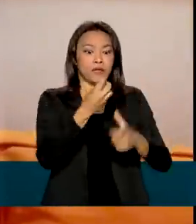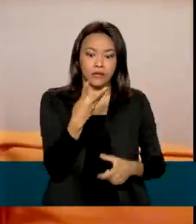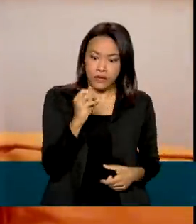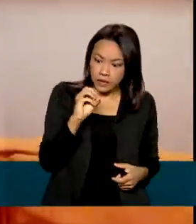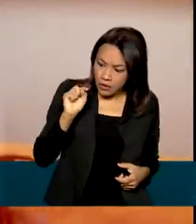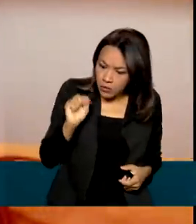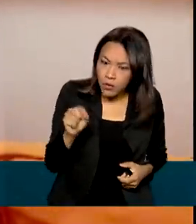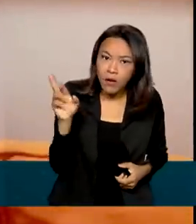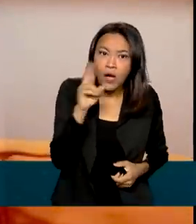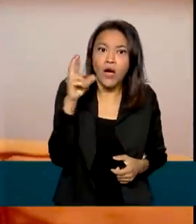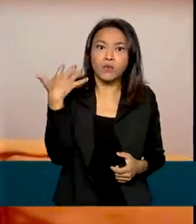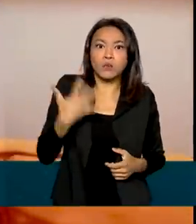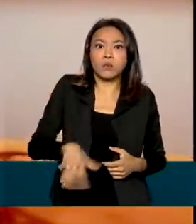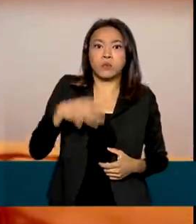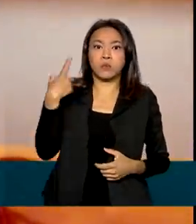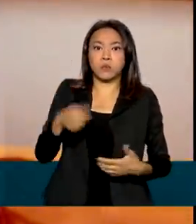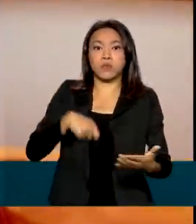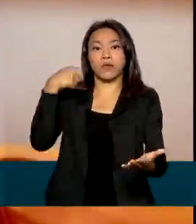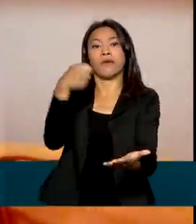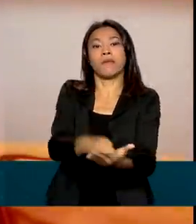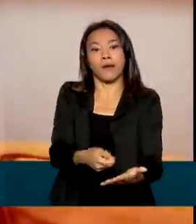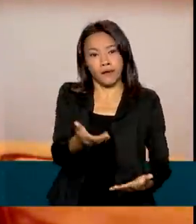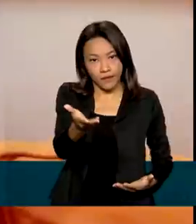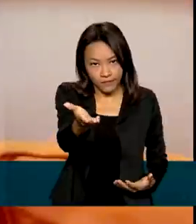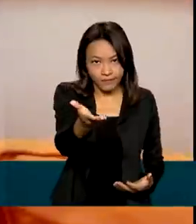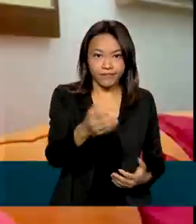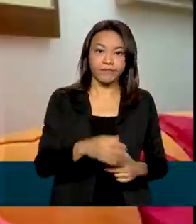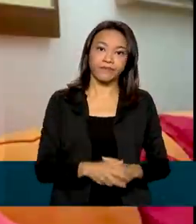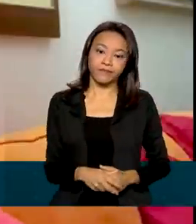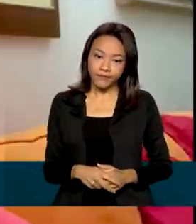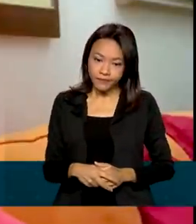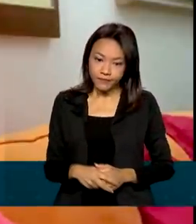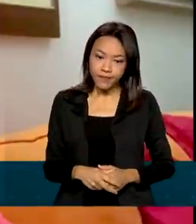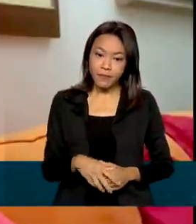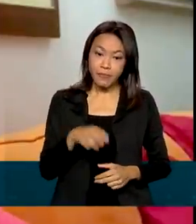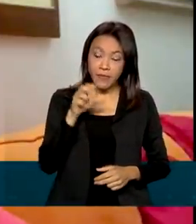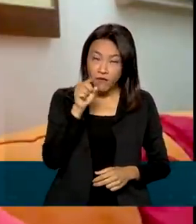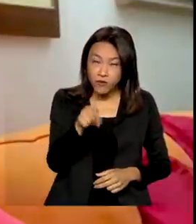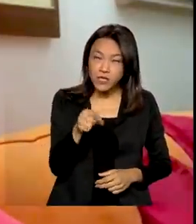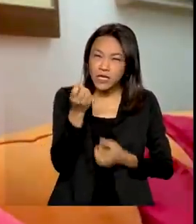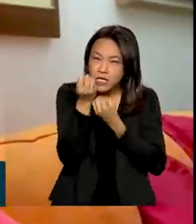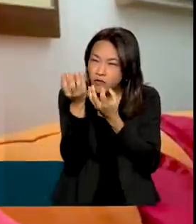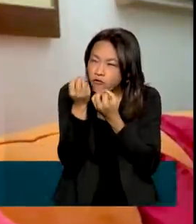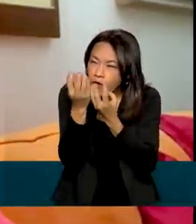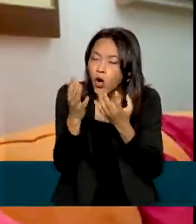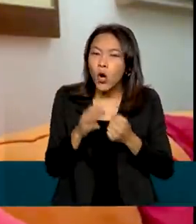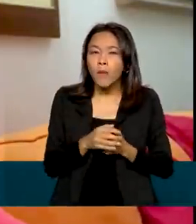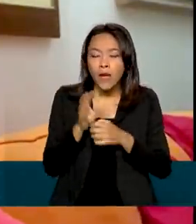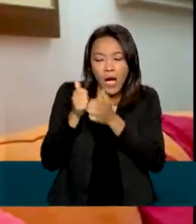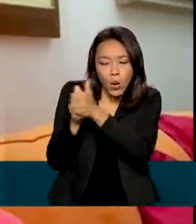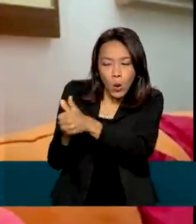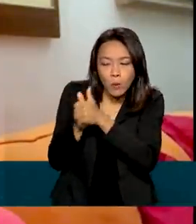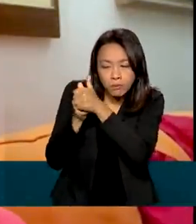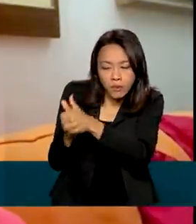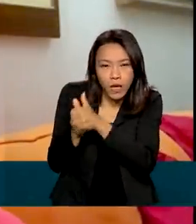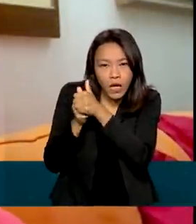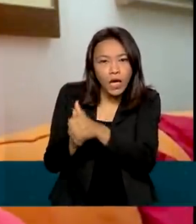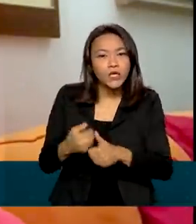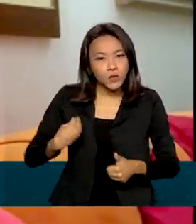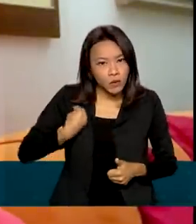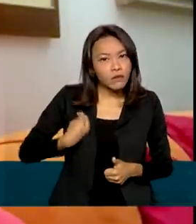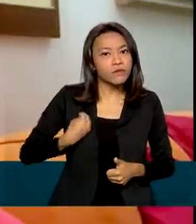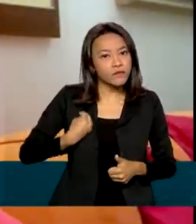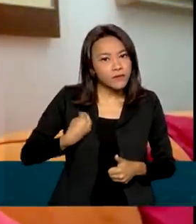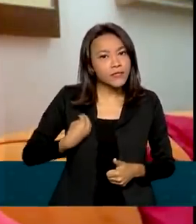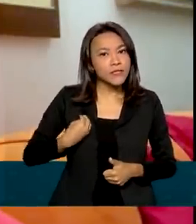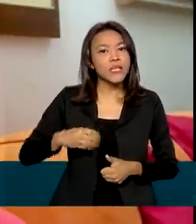reais que ela teve de acertar com a Receita Federal. Se entere, se informe, acompanhe a sua vida fiscal com o